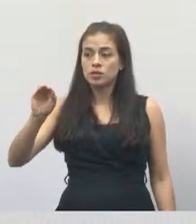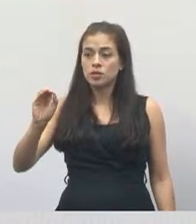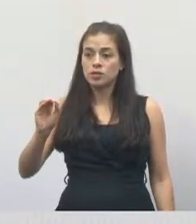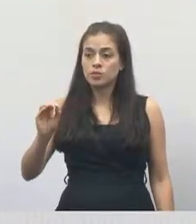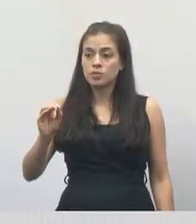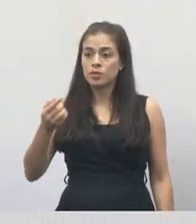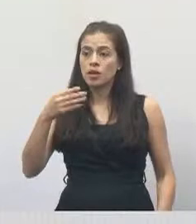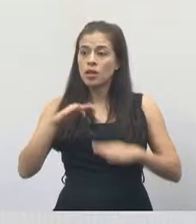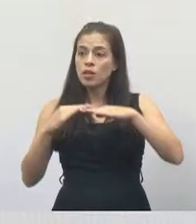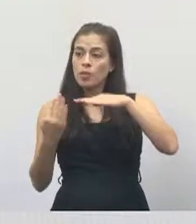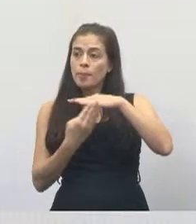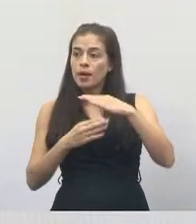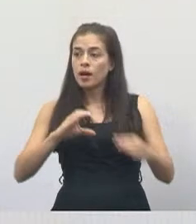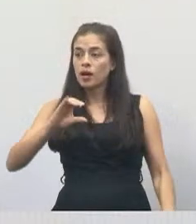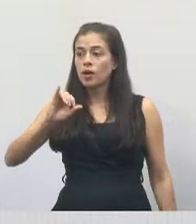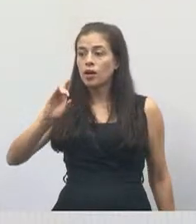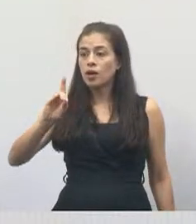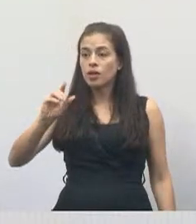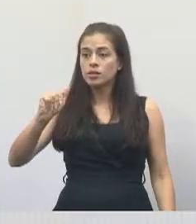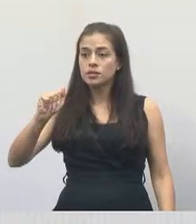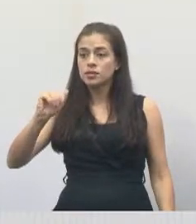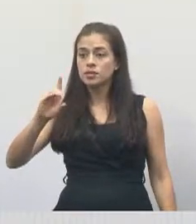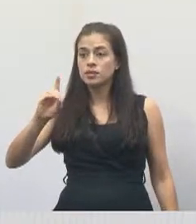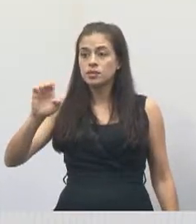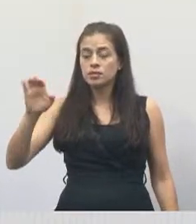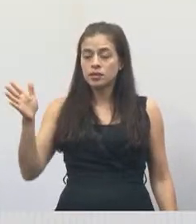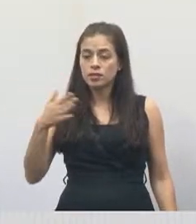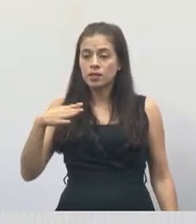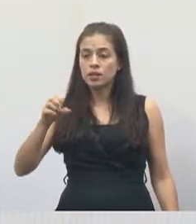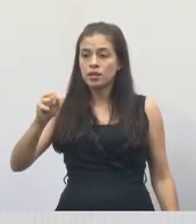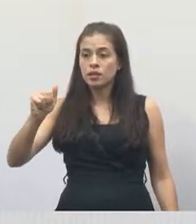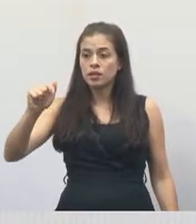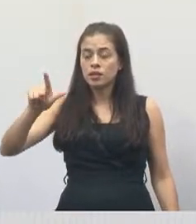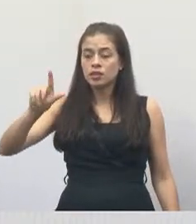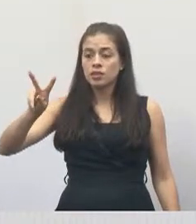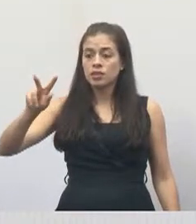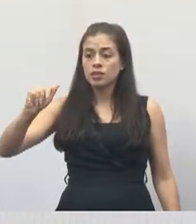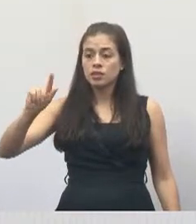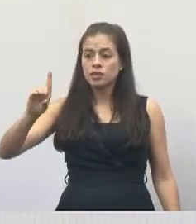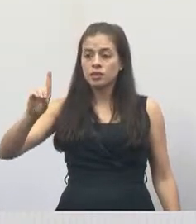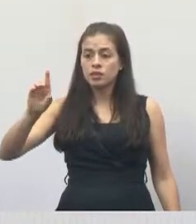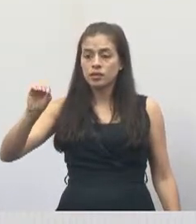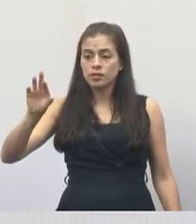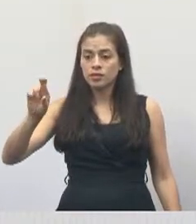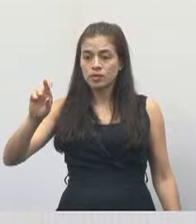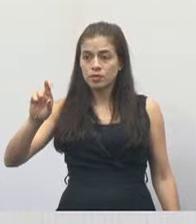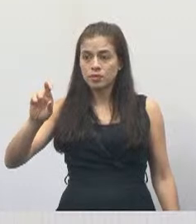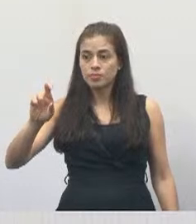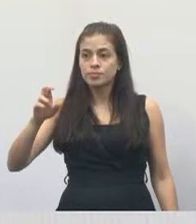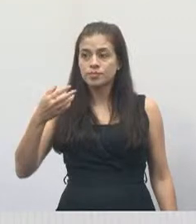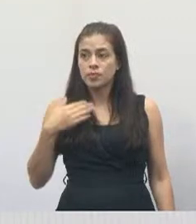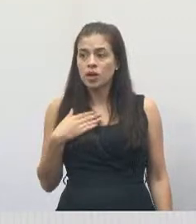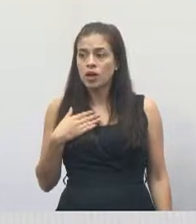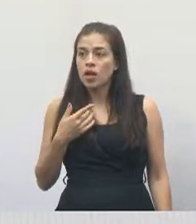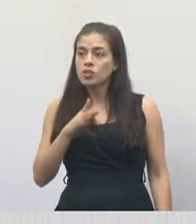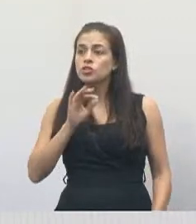Então, já está aí. O Fouad mandou lá, o fiscal ir lá,